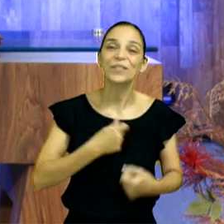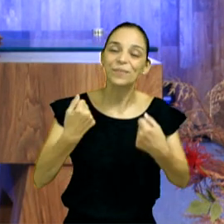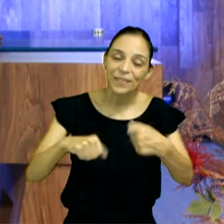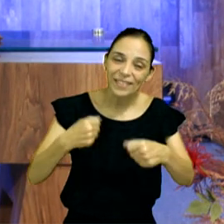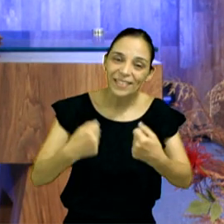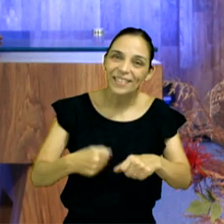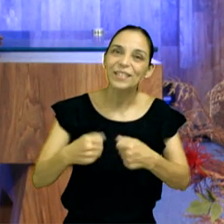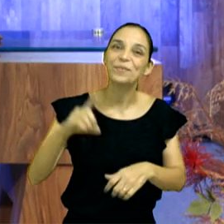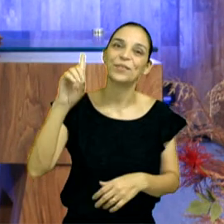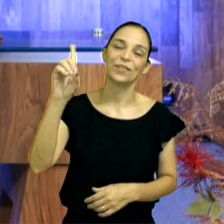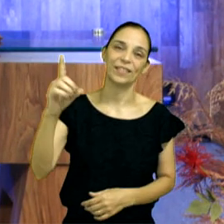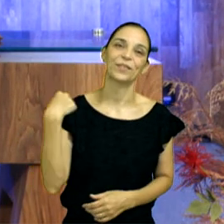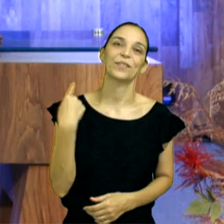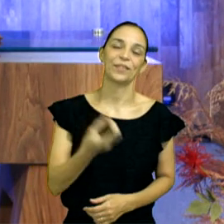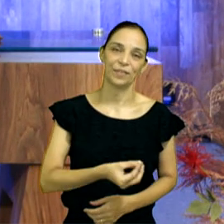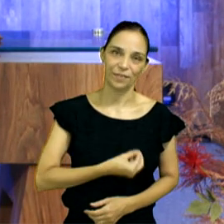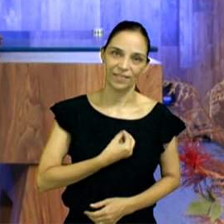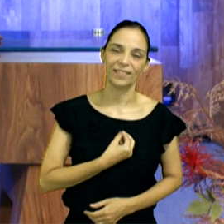amados.